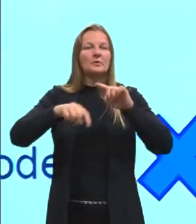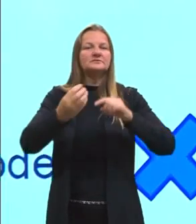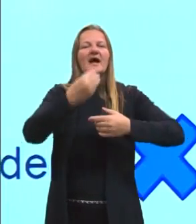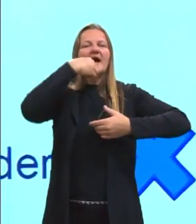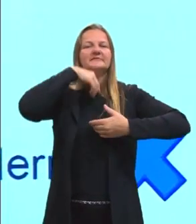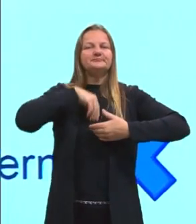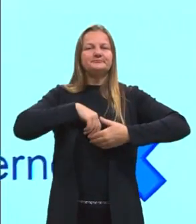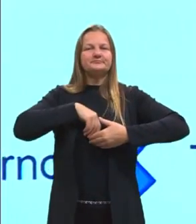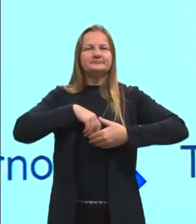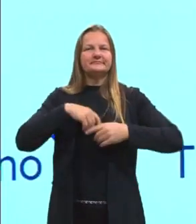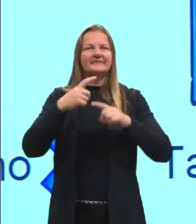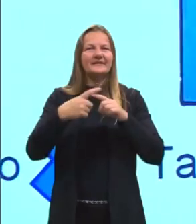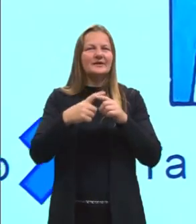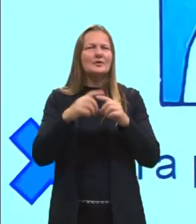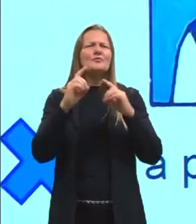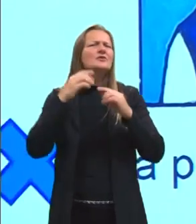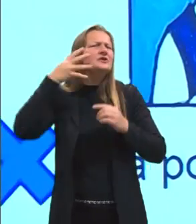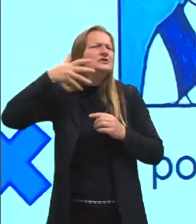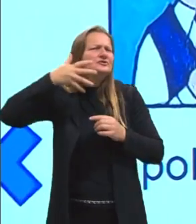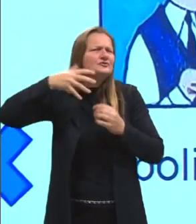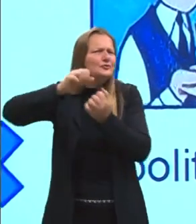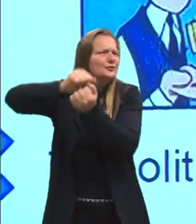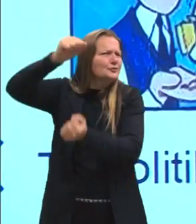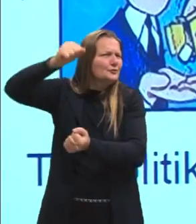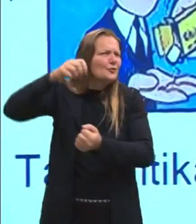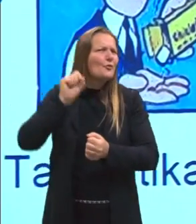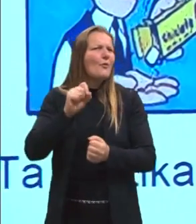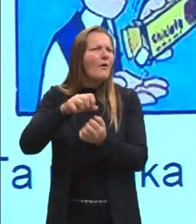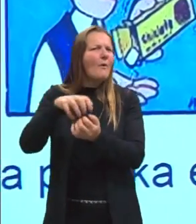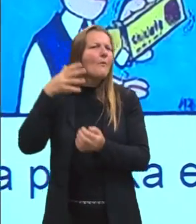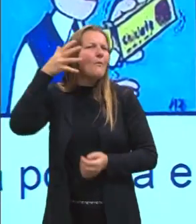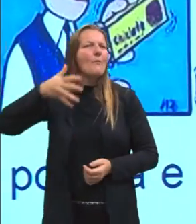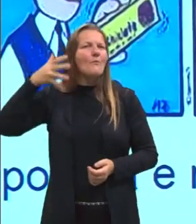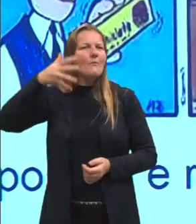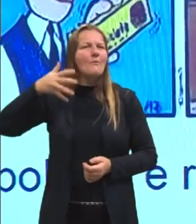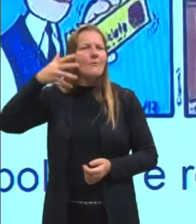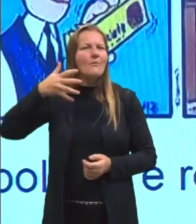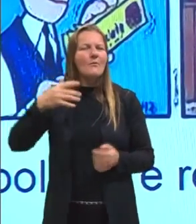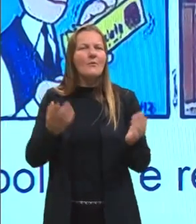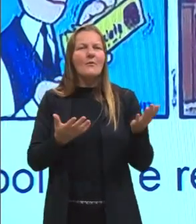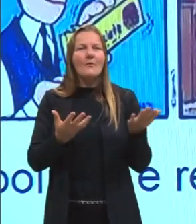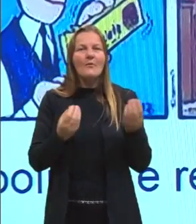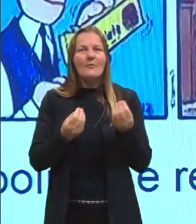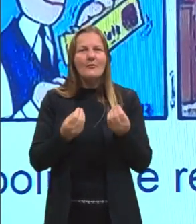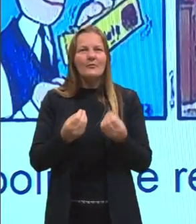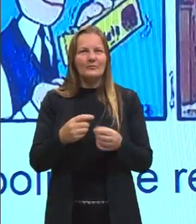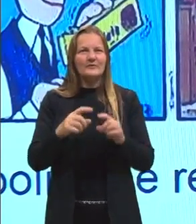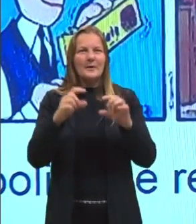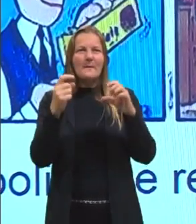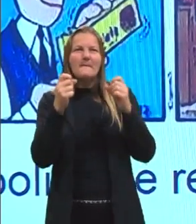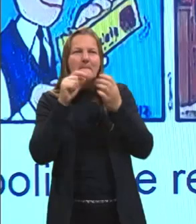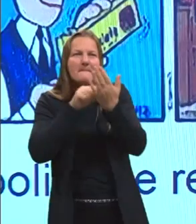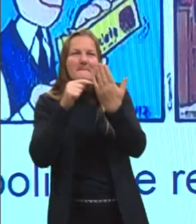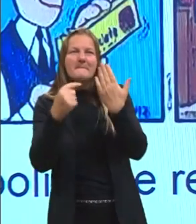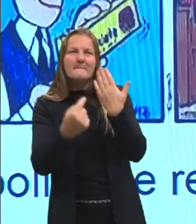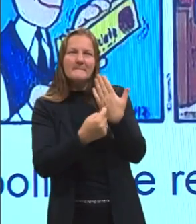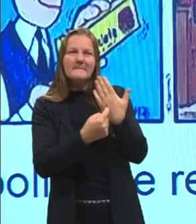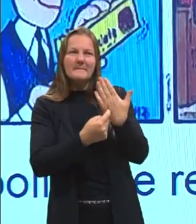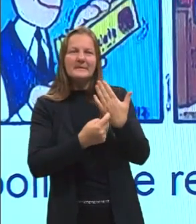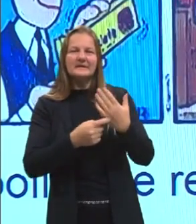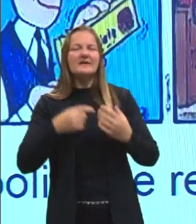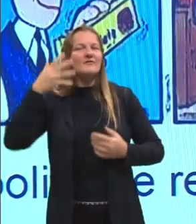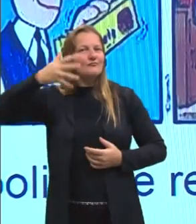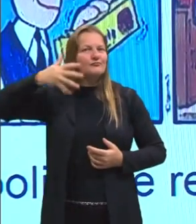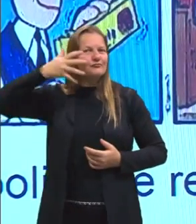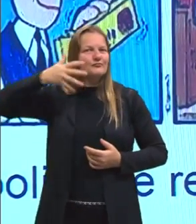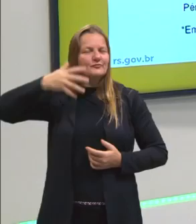está se discutindo da política? É só para mastigar, não para engolir. Ele está se referindo a um